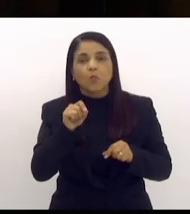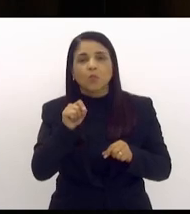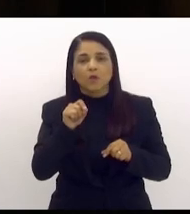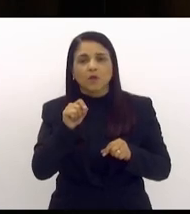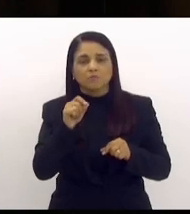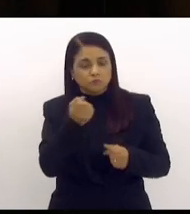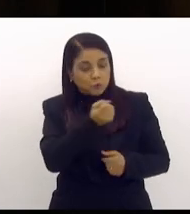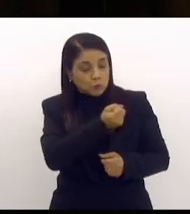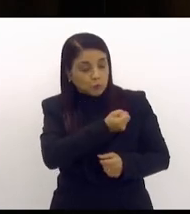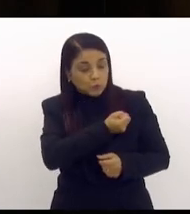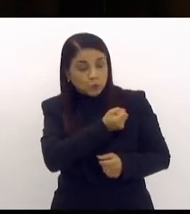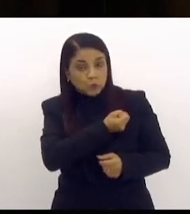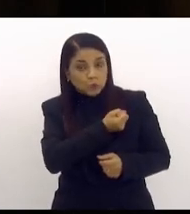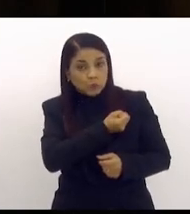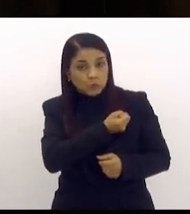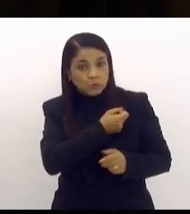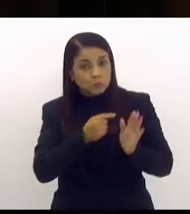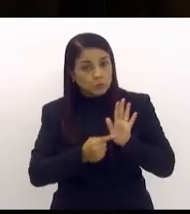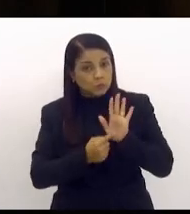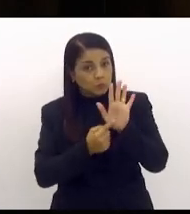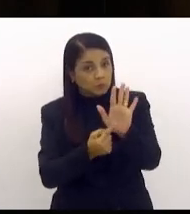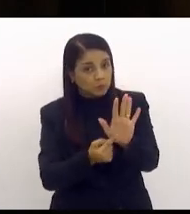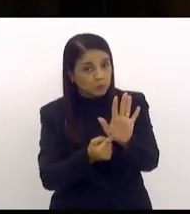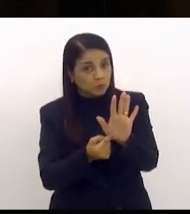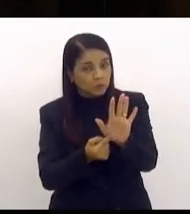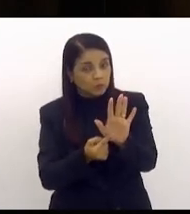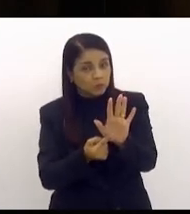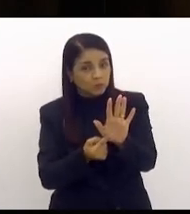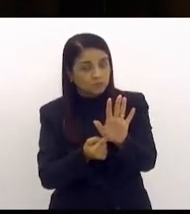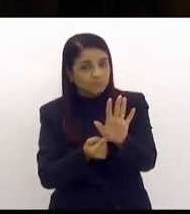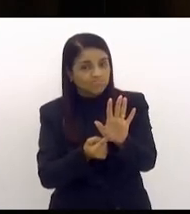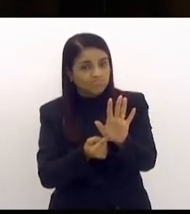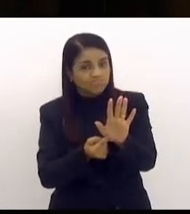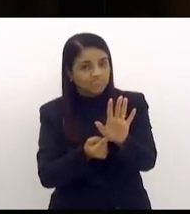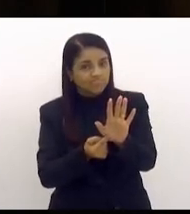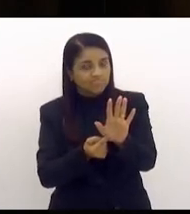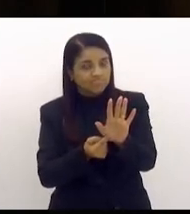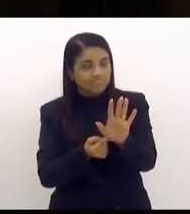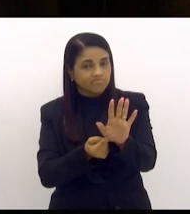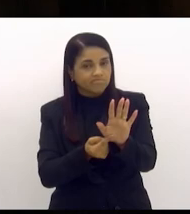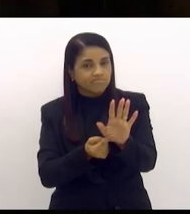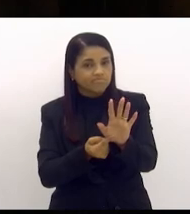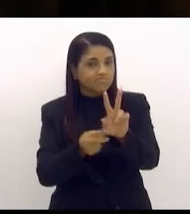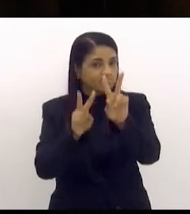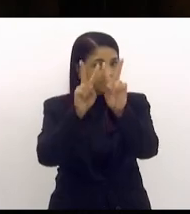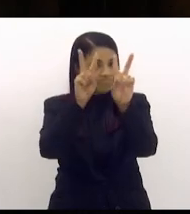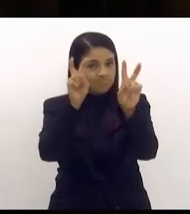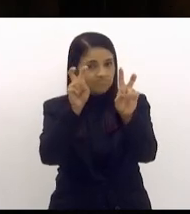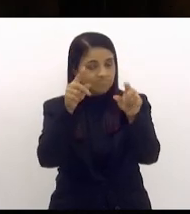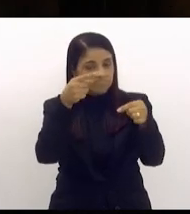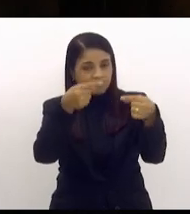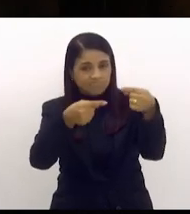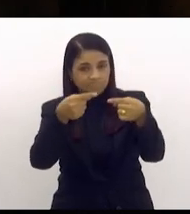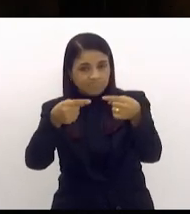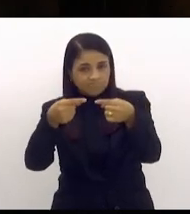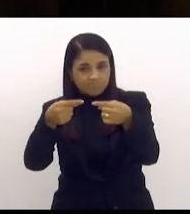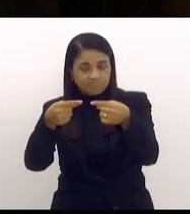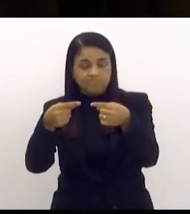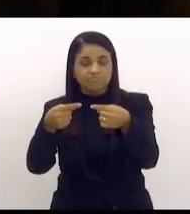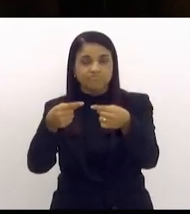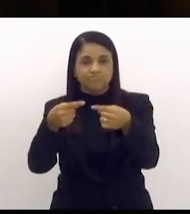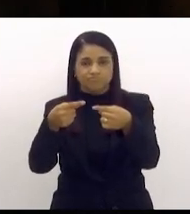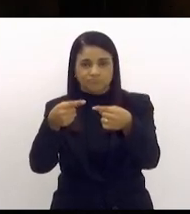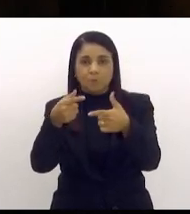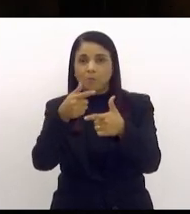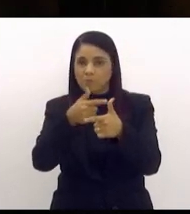dessa questão que estamos efetivamente enfrentando